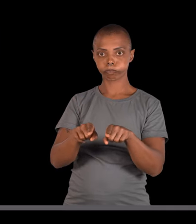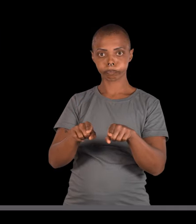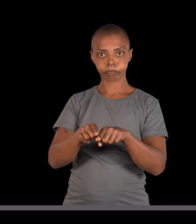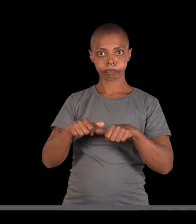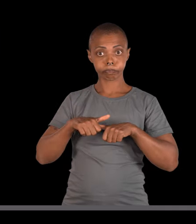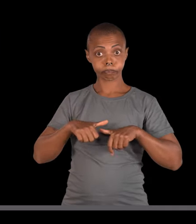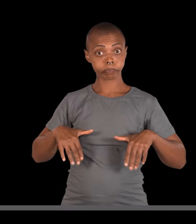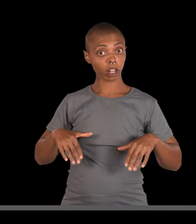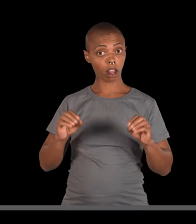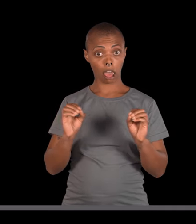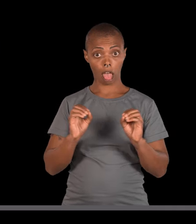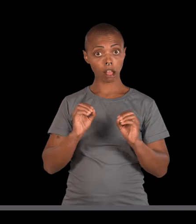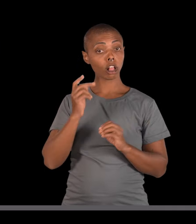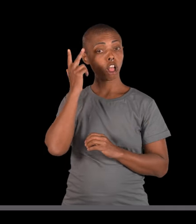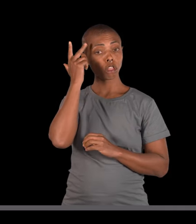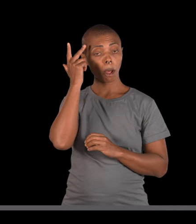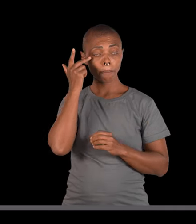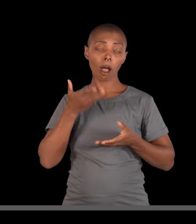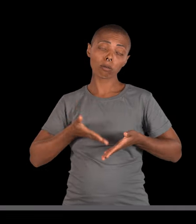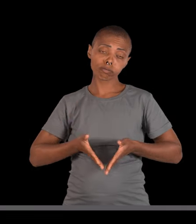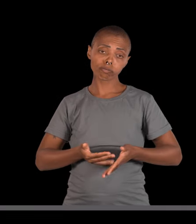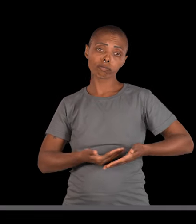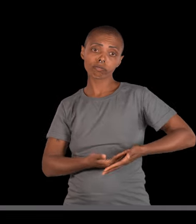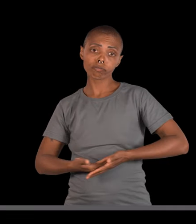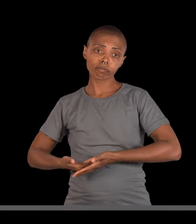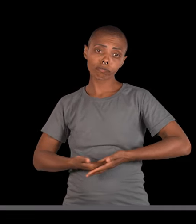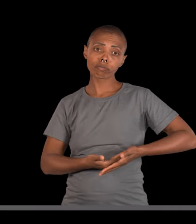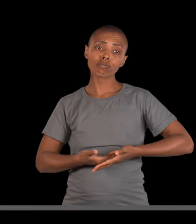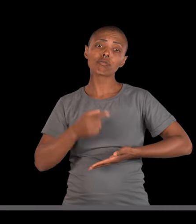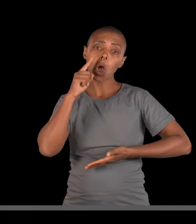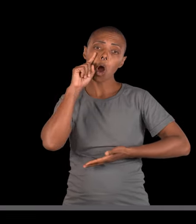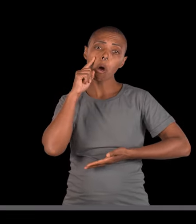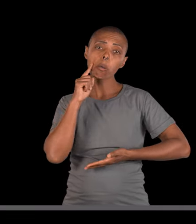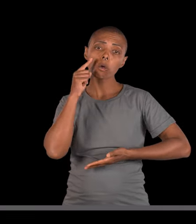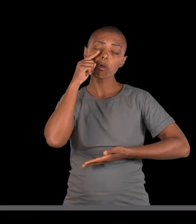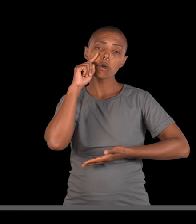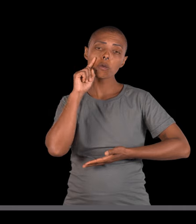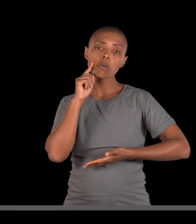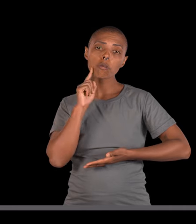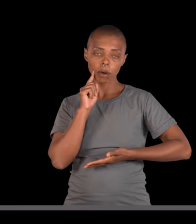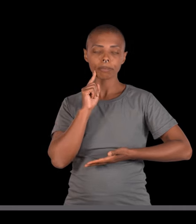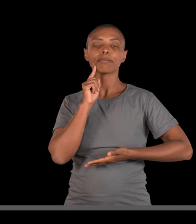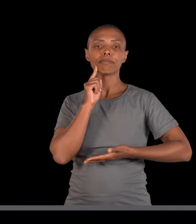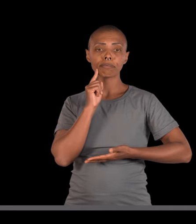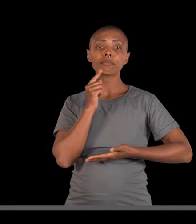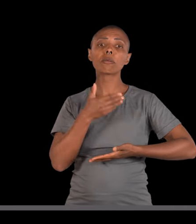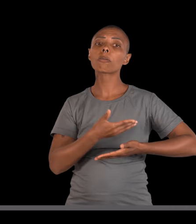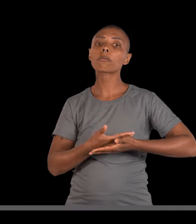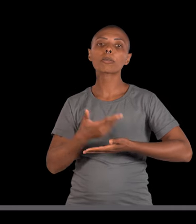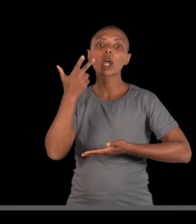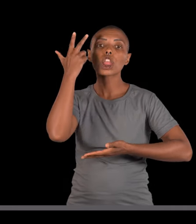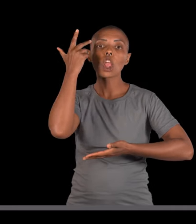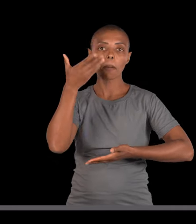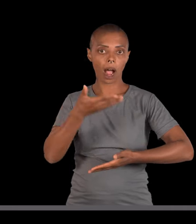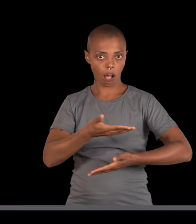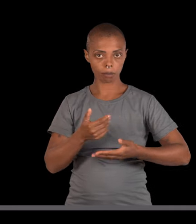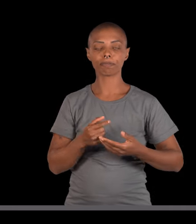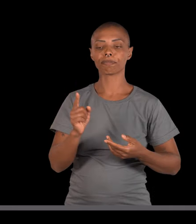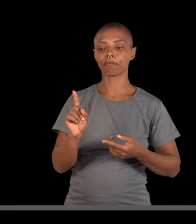ele é normal. Olha só, normal. Nasceu normal aqui, Um é, um é.